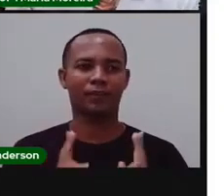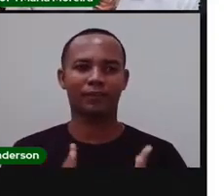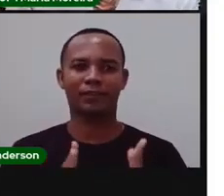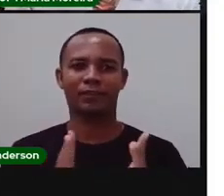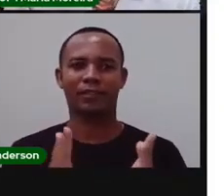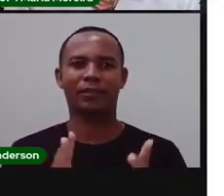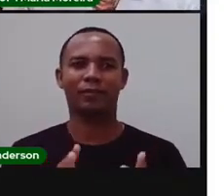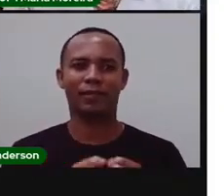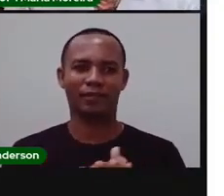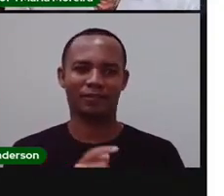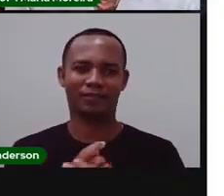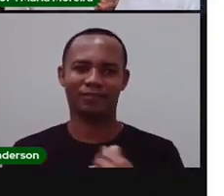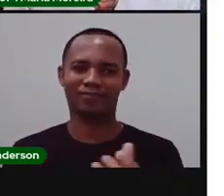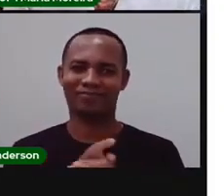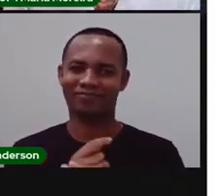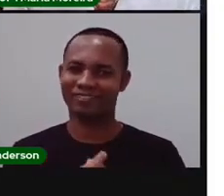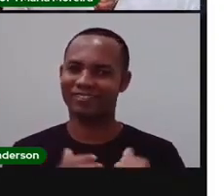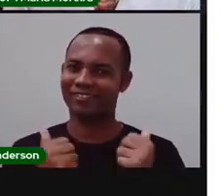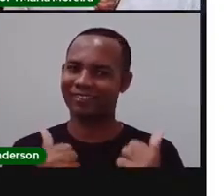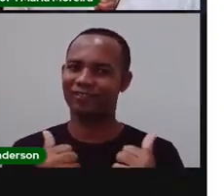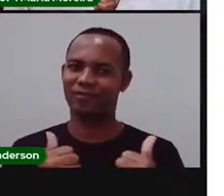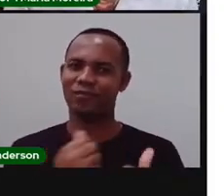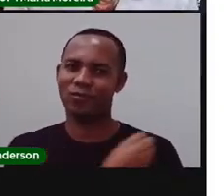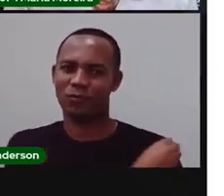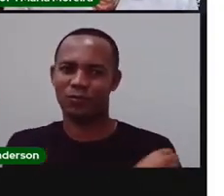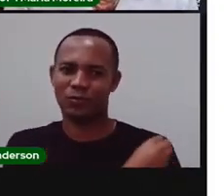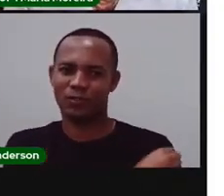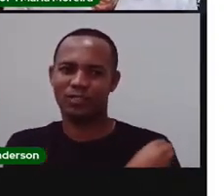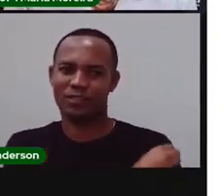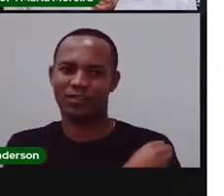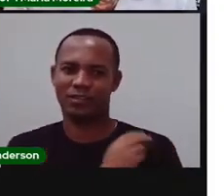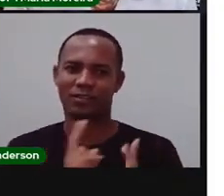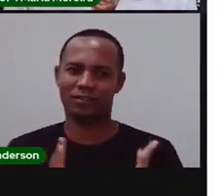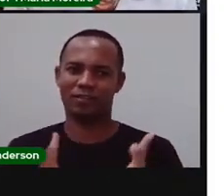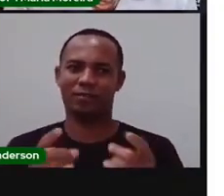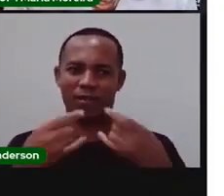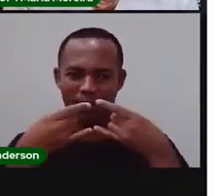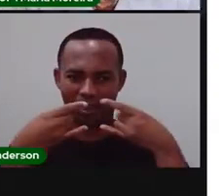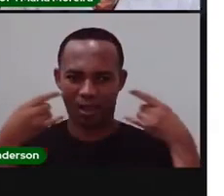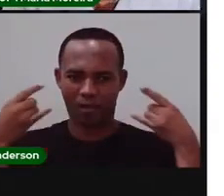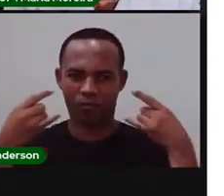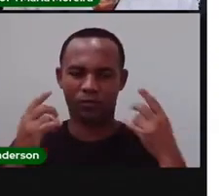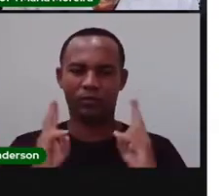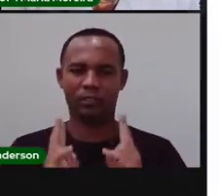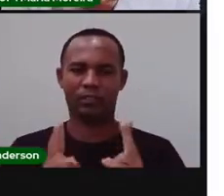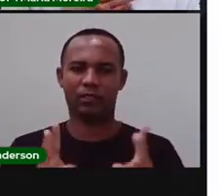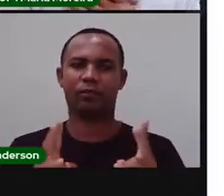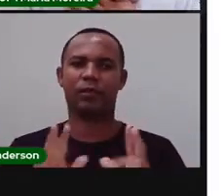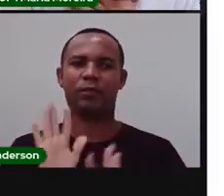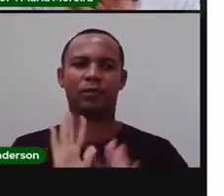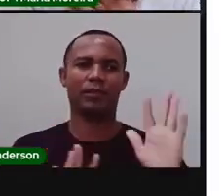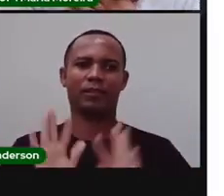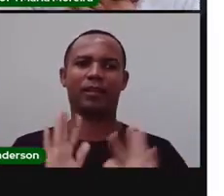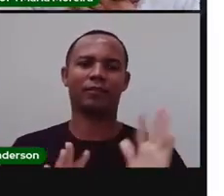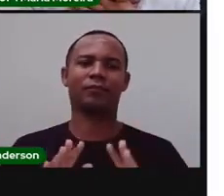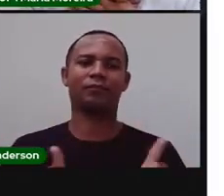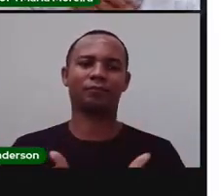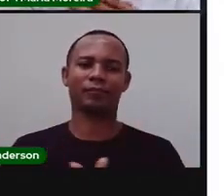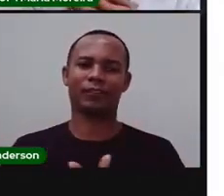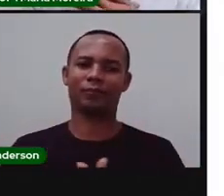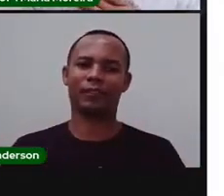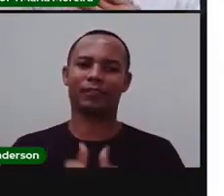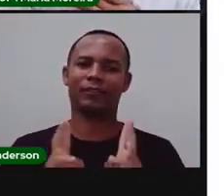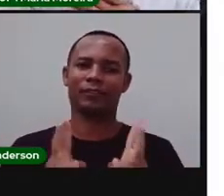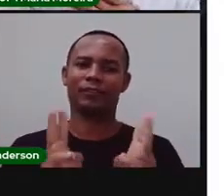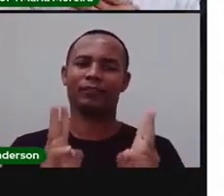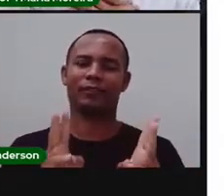Pró Maria. Lavem as mãos, usem álcool em gel e usem máscara. Se cuidem, um beijo enorme